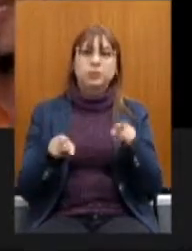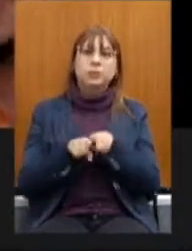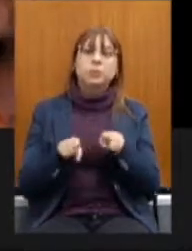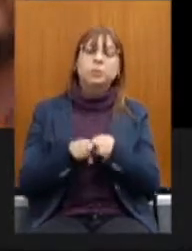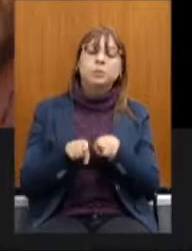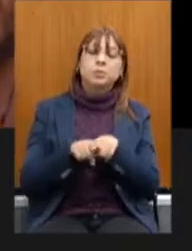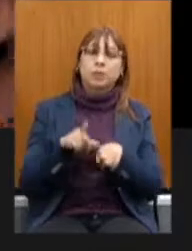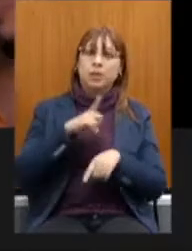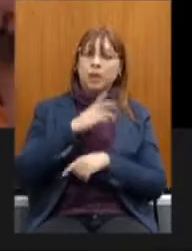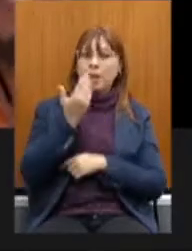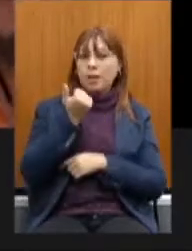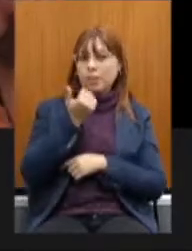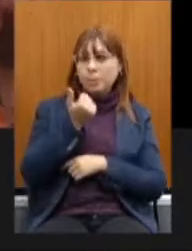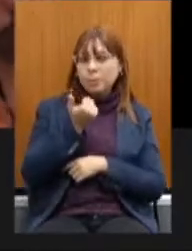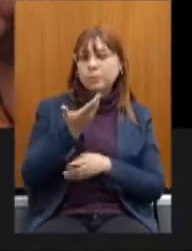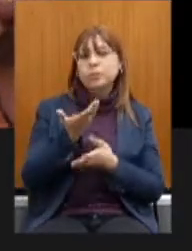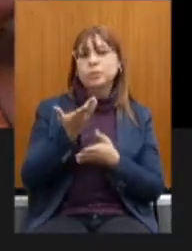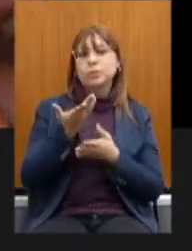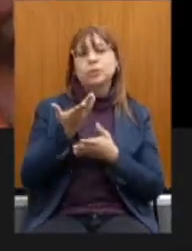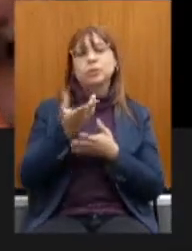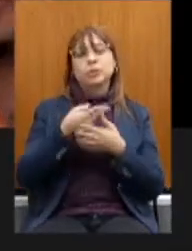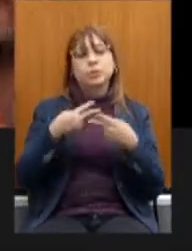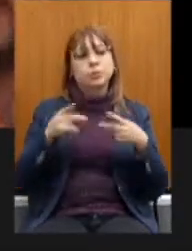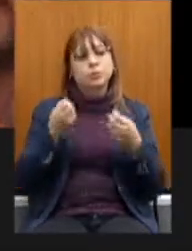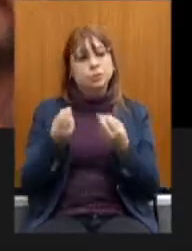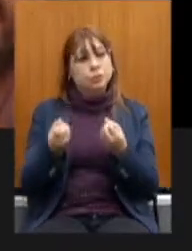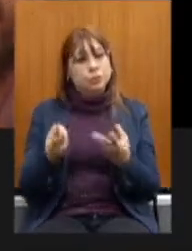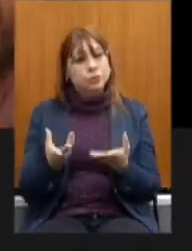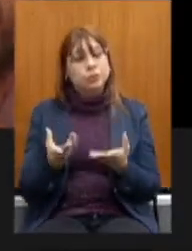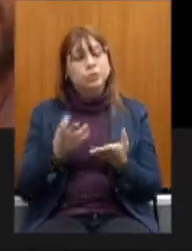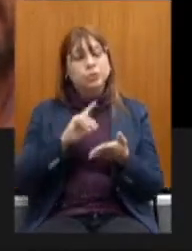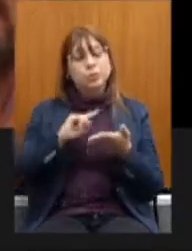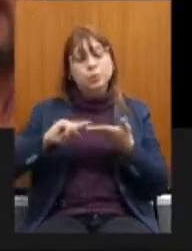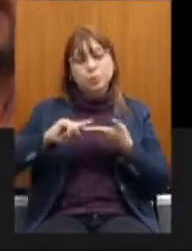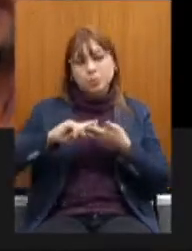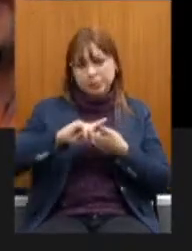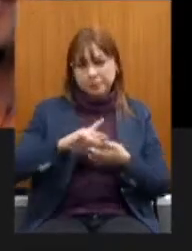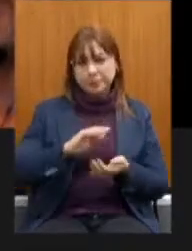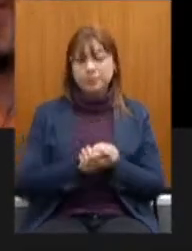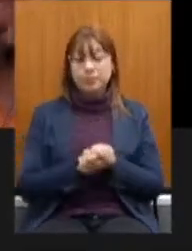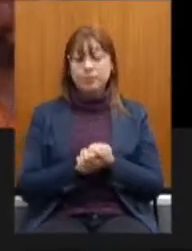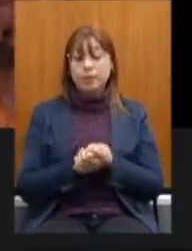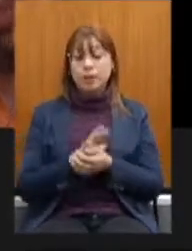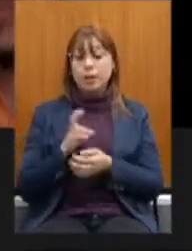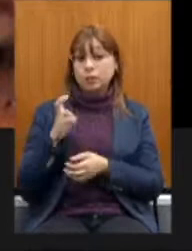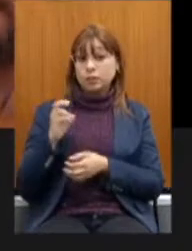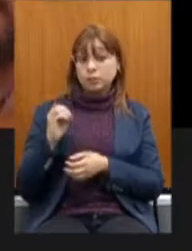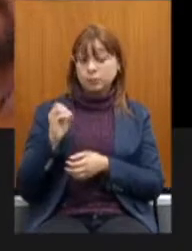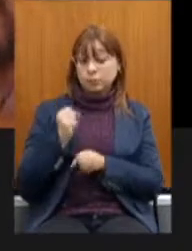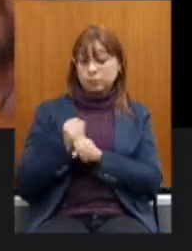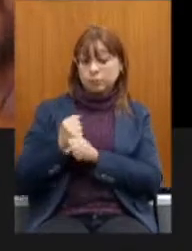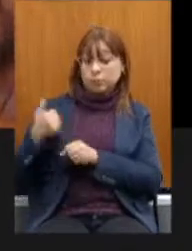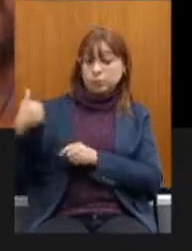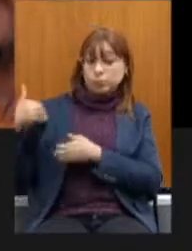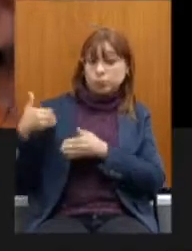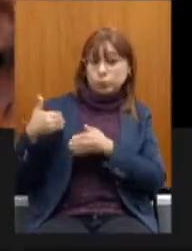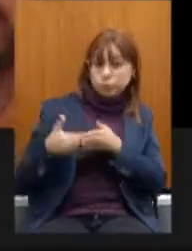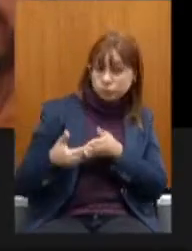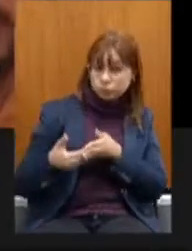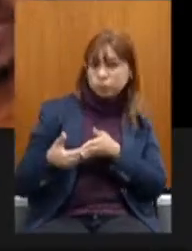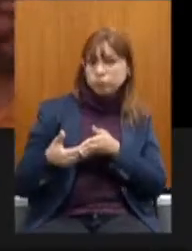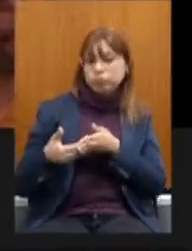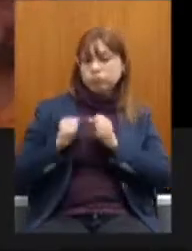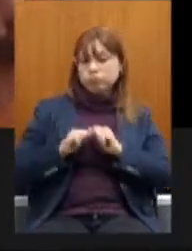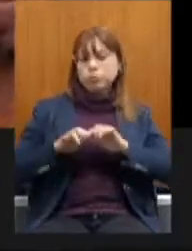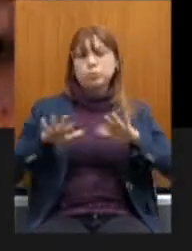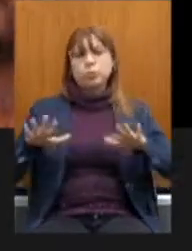comércio, hotelaria, transporte e outros mais. Nesses 50 anos, promove acesso à cultura